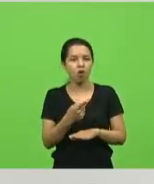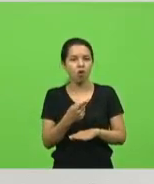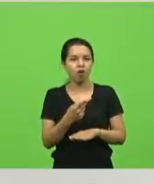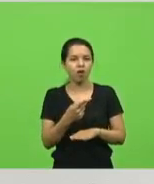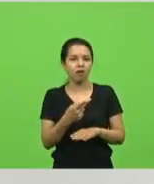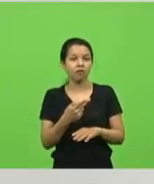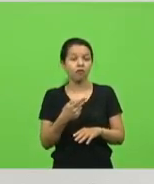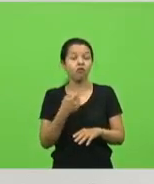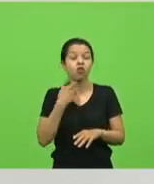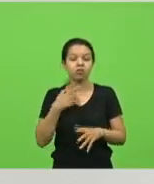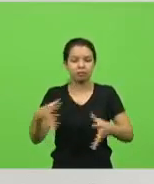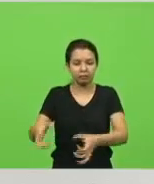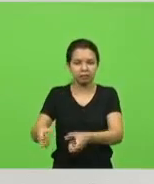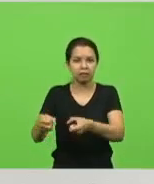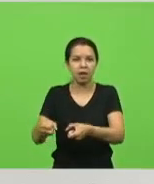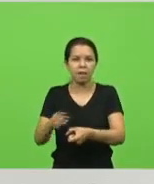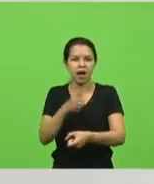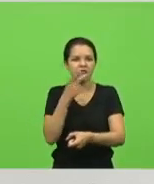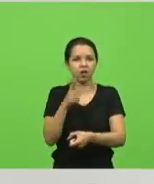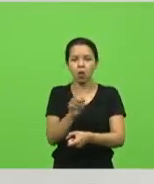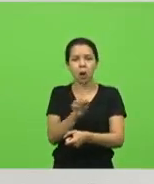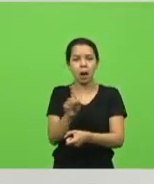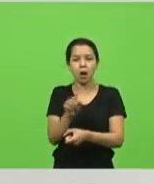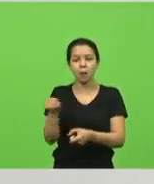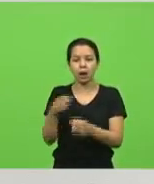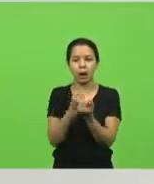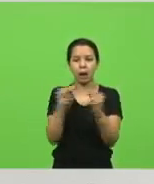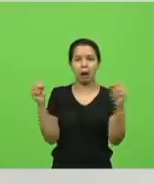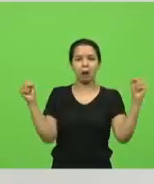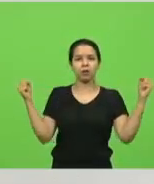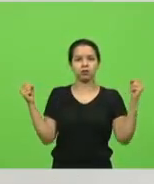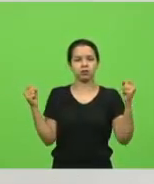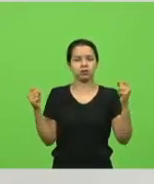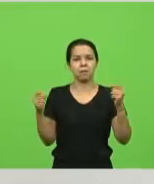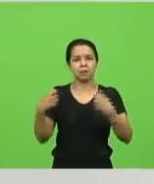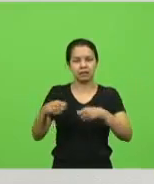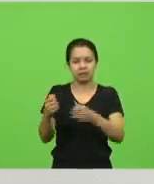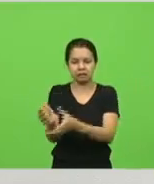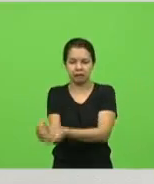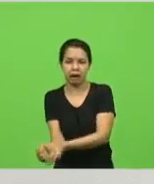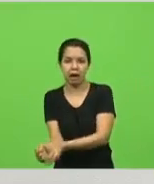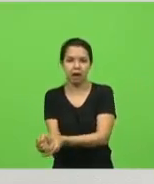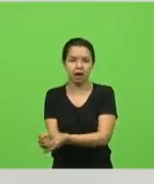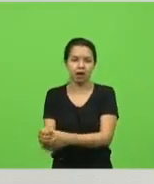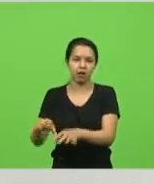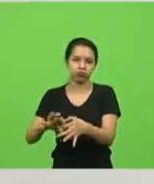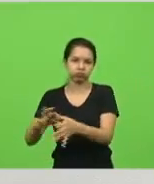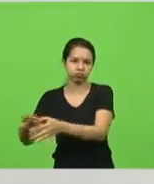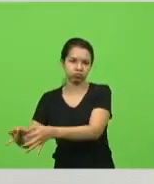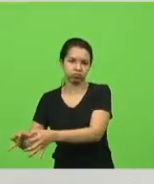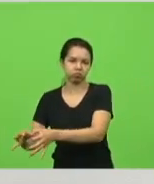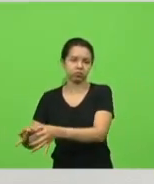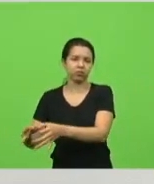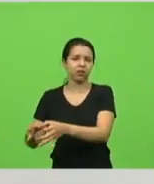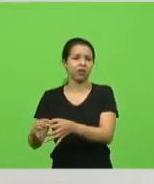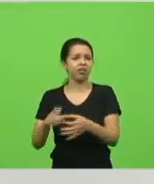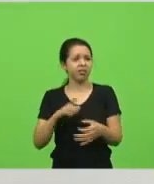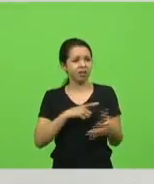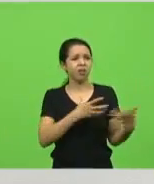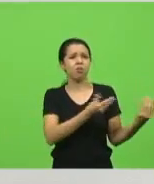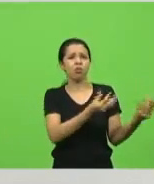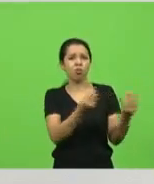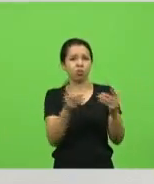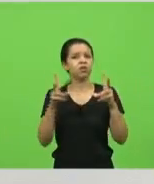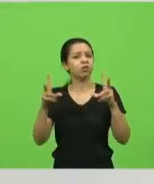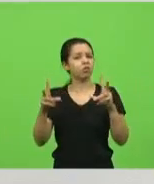que trancar ela ali no quarto. São inúmeros casos como esse. Depois eu fui me aprofundando de violência contra a criança, contra o adolescente. Então,